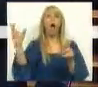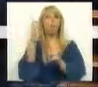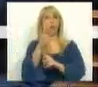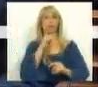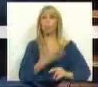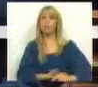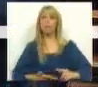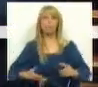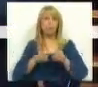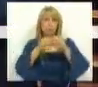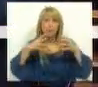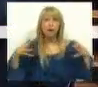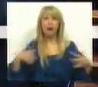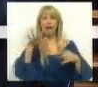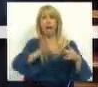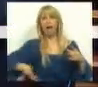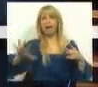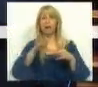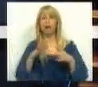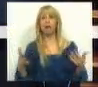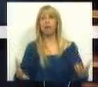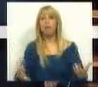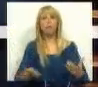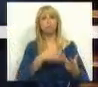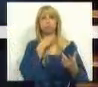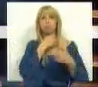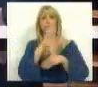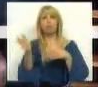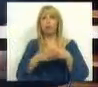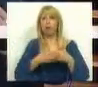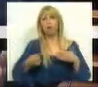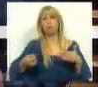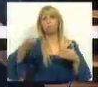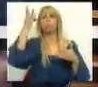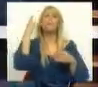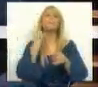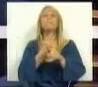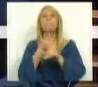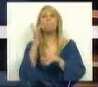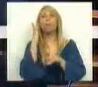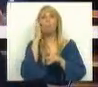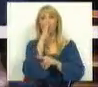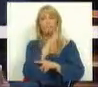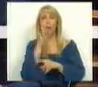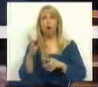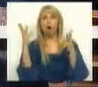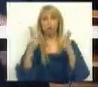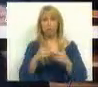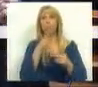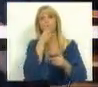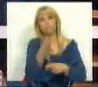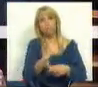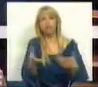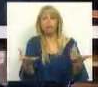desemprego nessa área, para a falência de restaurantes. E até os números da execução orçamental apontam,